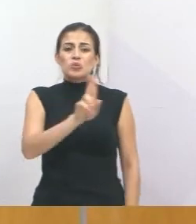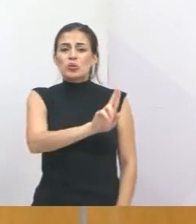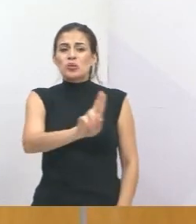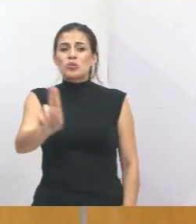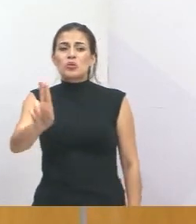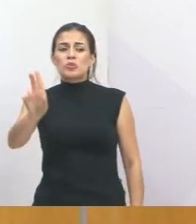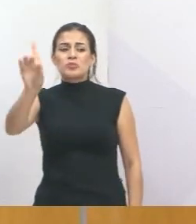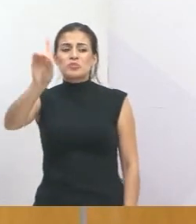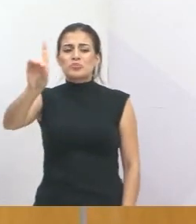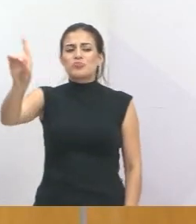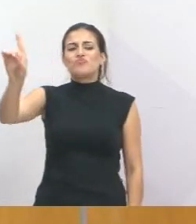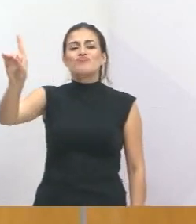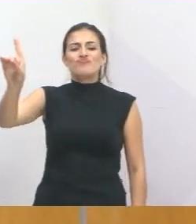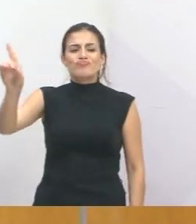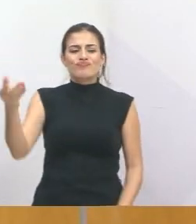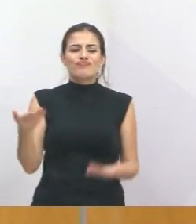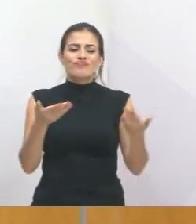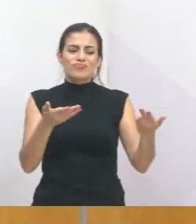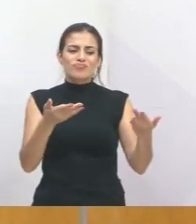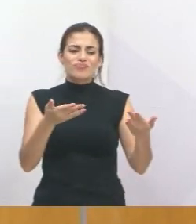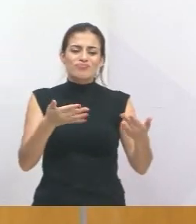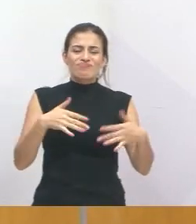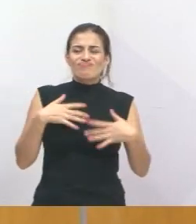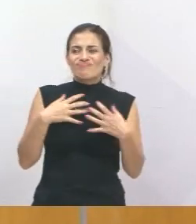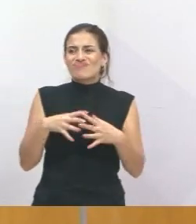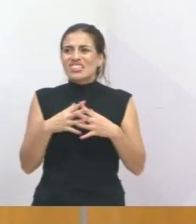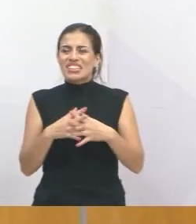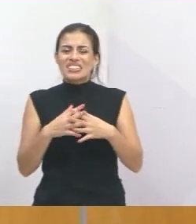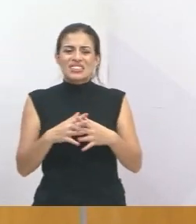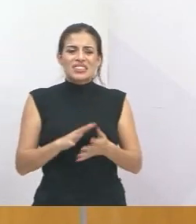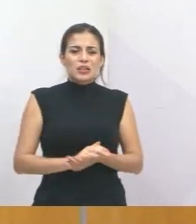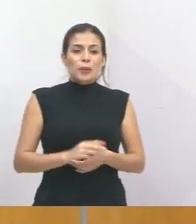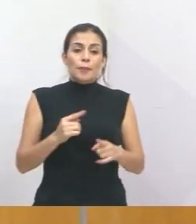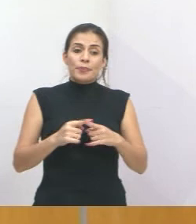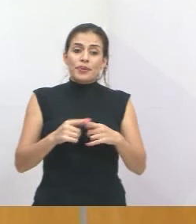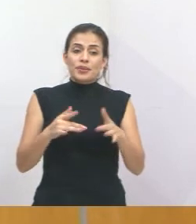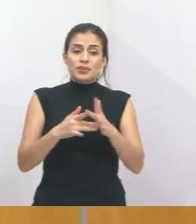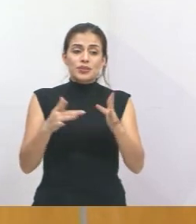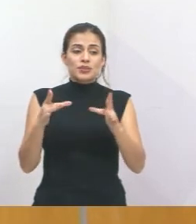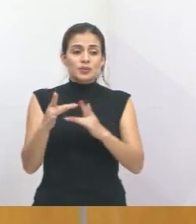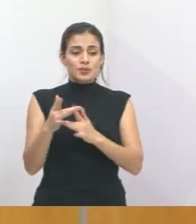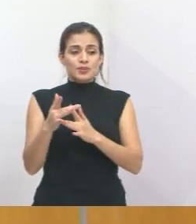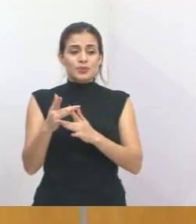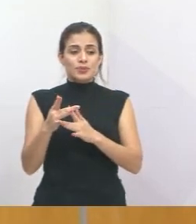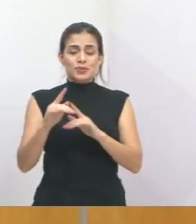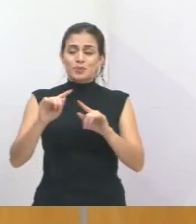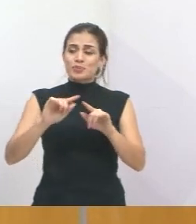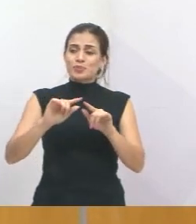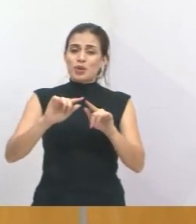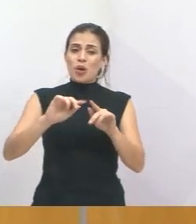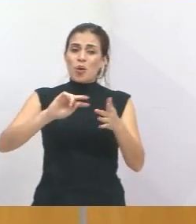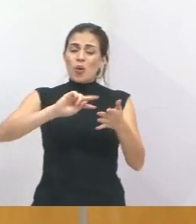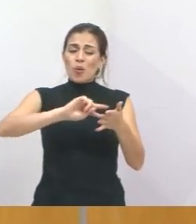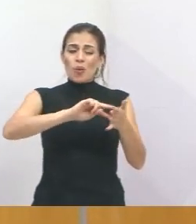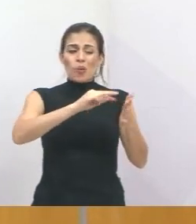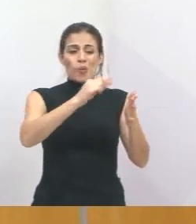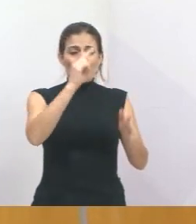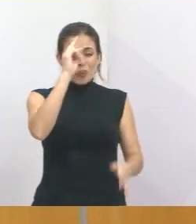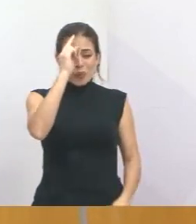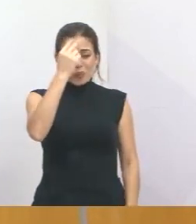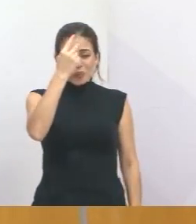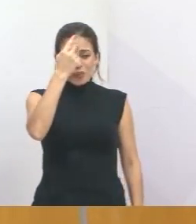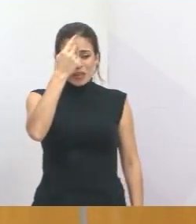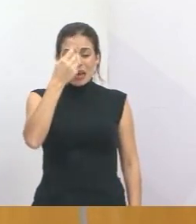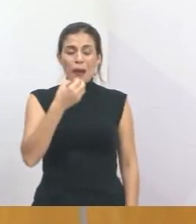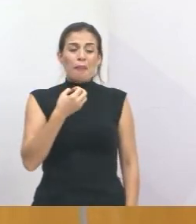perplexo, não é? É isso que me deixa perplexo. Porque Jesus foi totalmente ao contrário. Jesus era bondade,